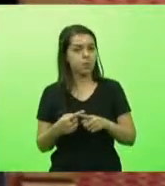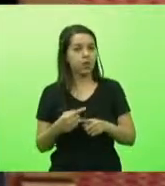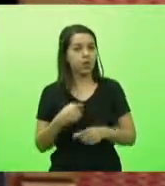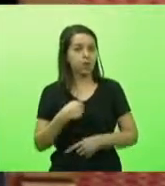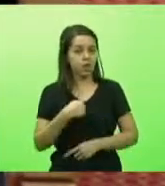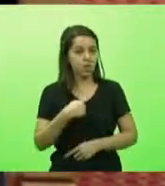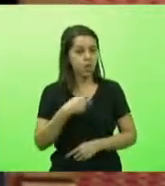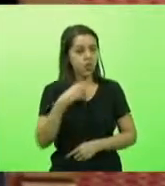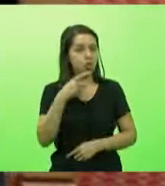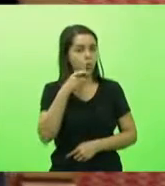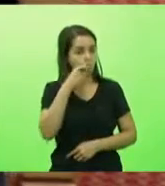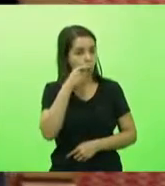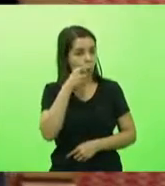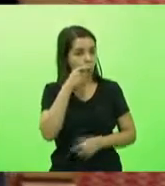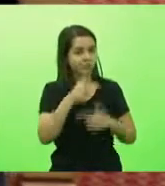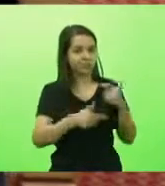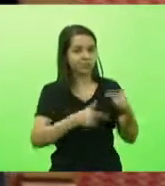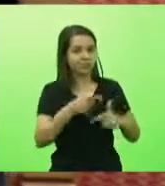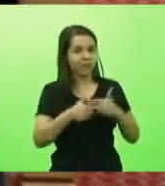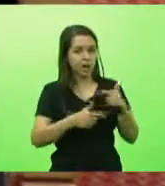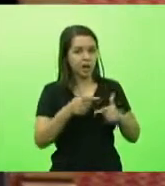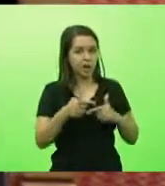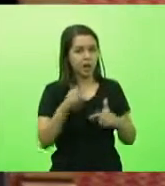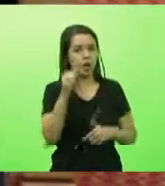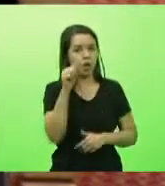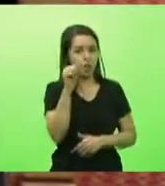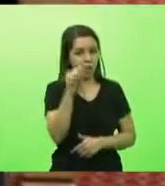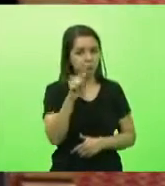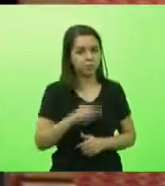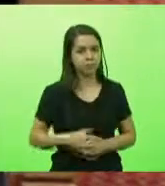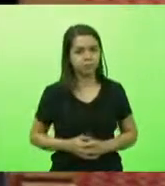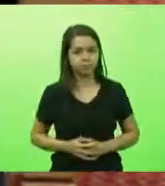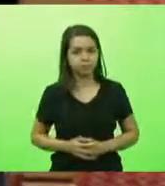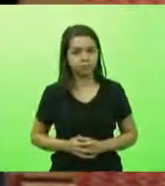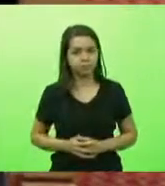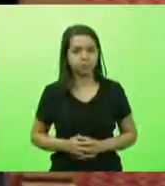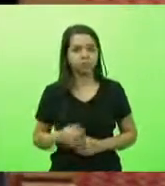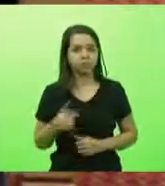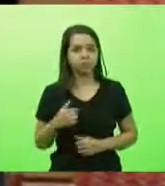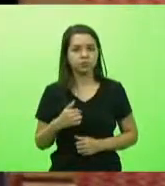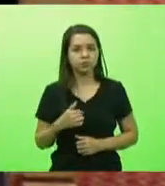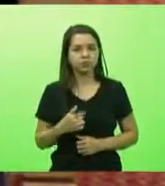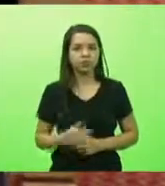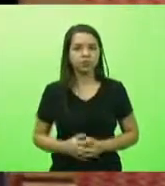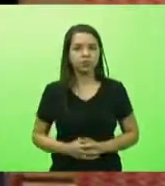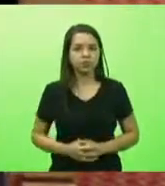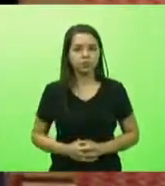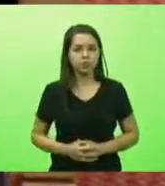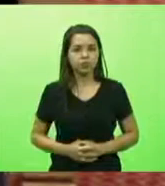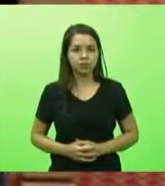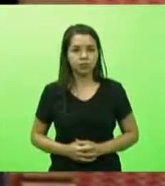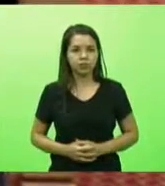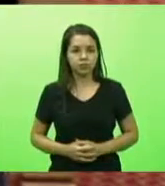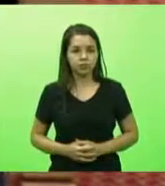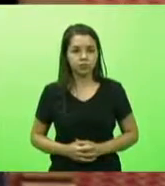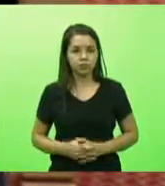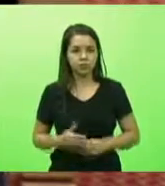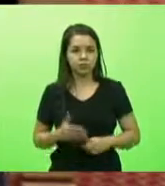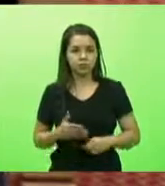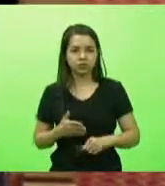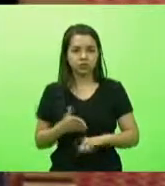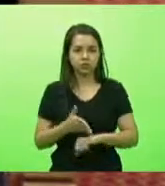o trabalho do Max lá, entrei aqui pela segurança, mas depois fiquei muito voltado à saúde,